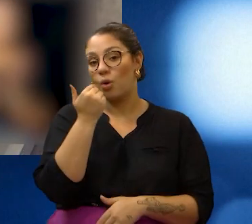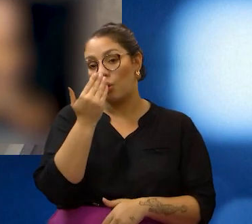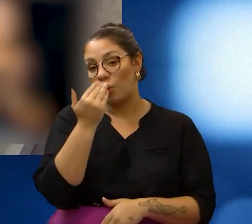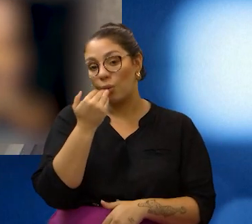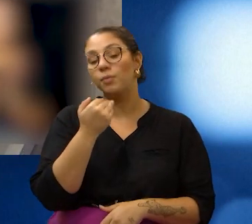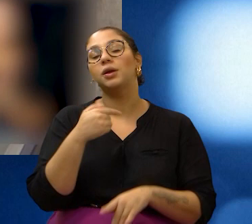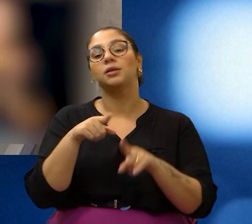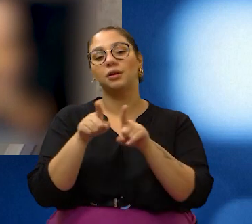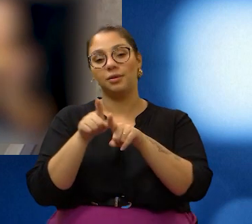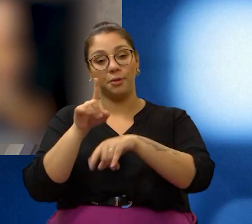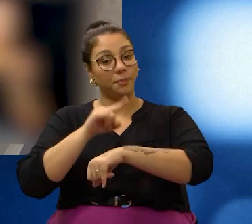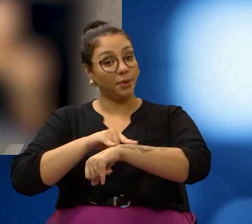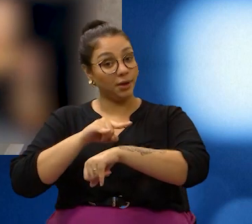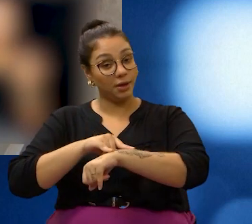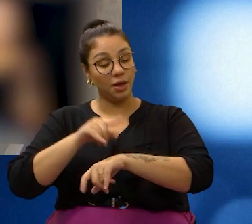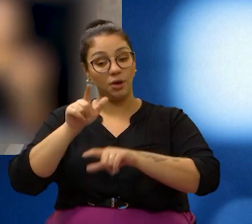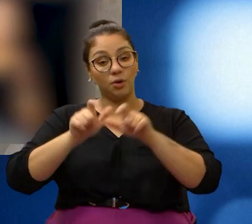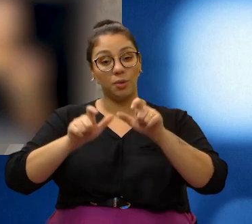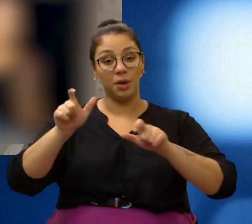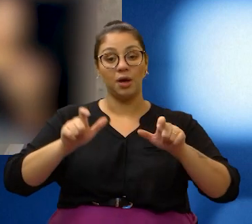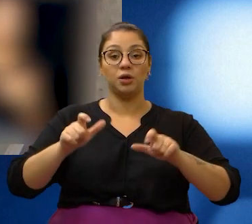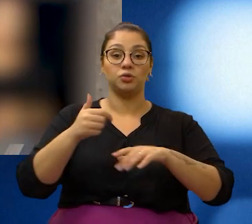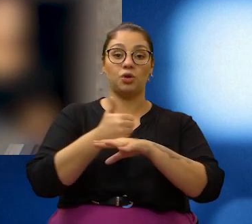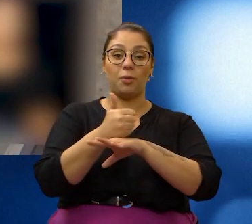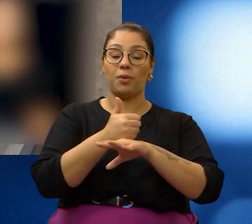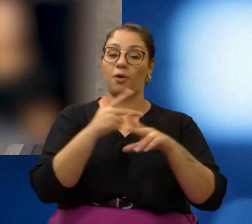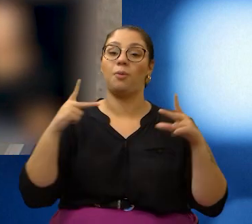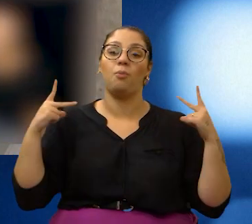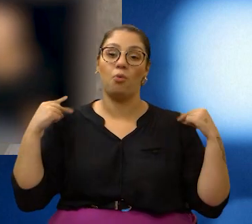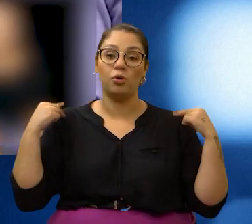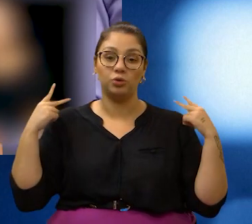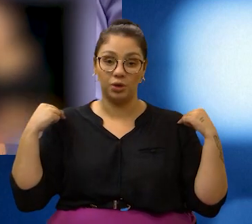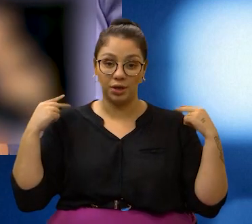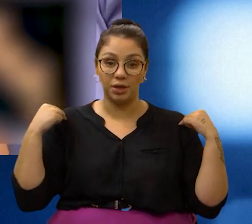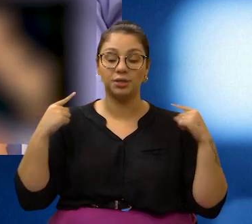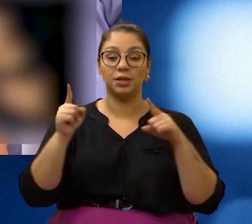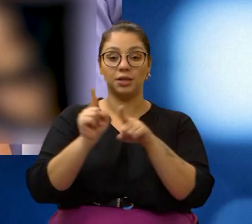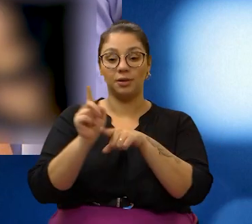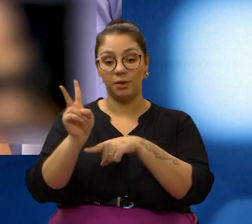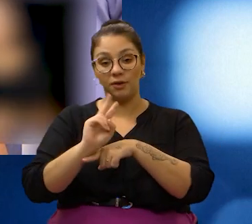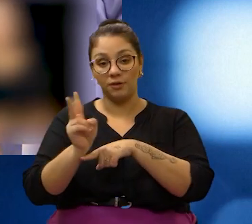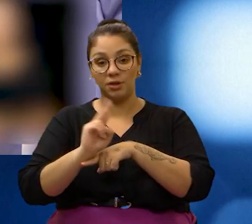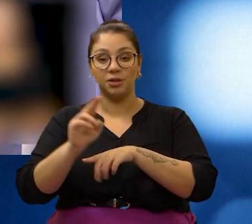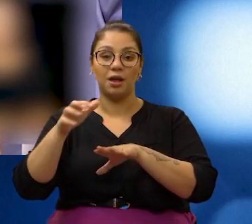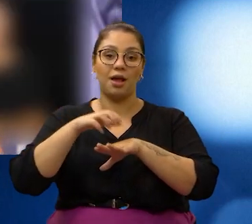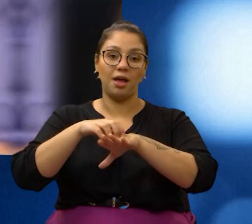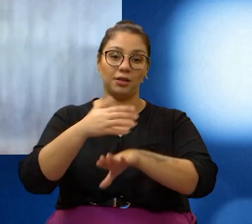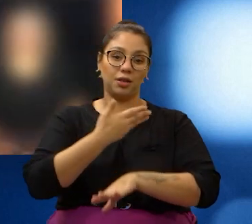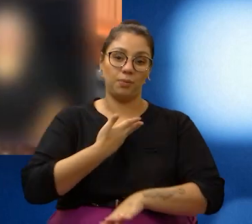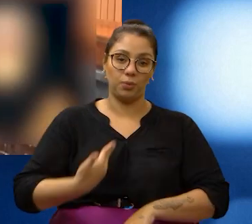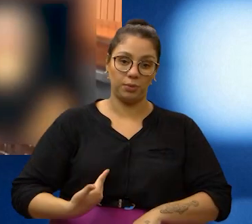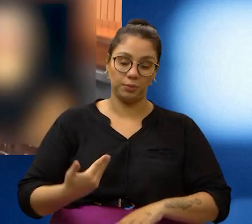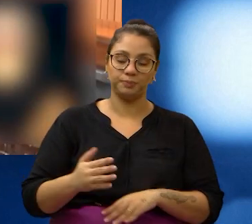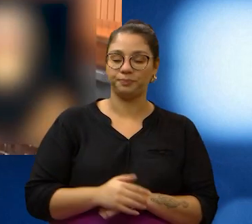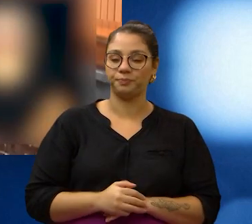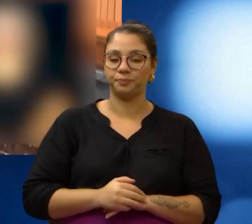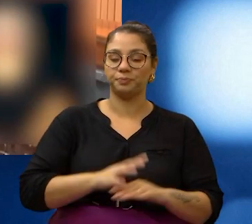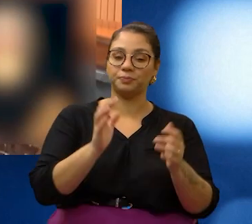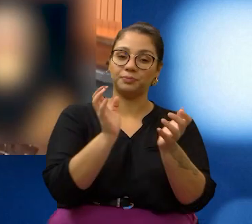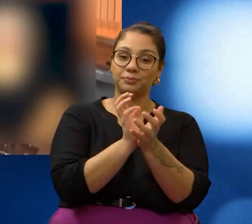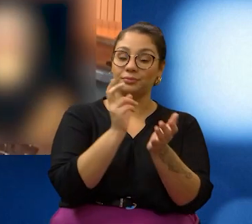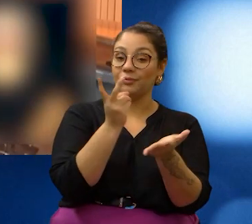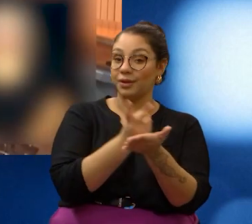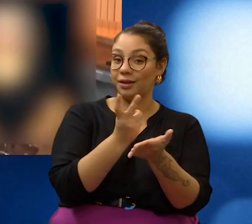refeição e de banheiros para a utilização de motoristas e fiscais do transporte público. Comissão